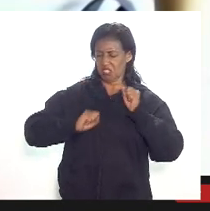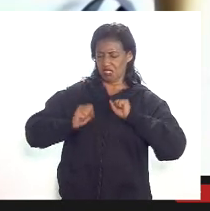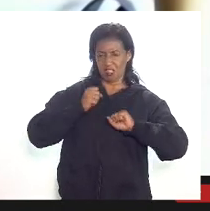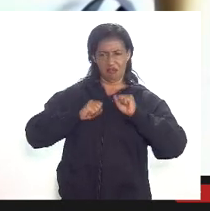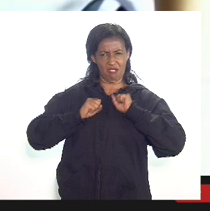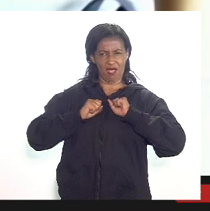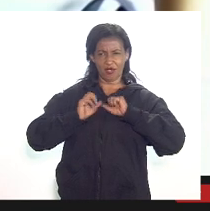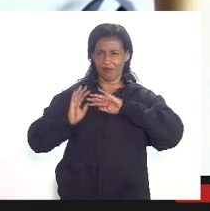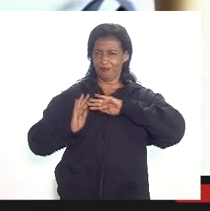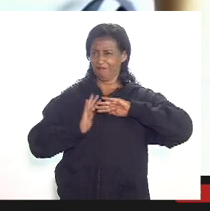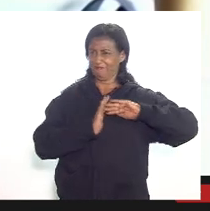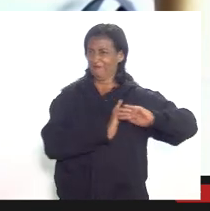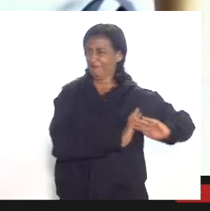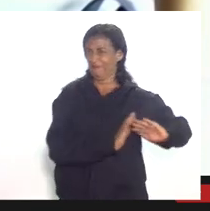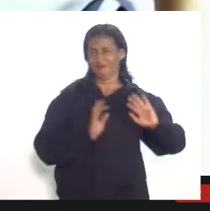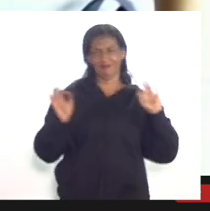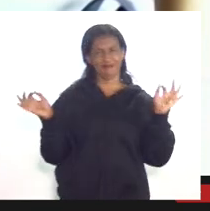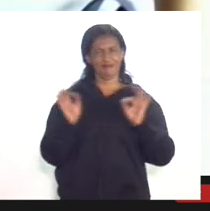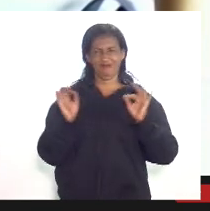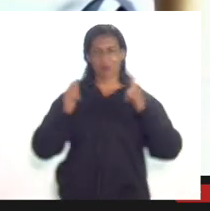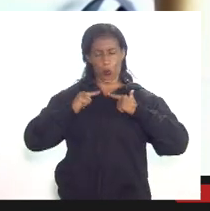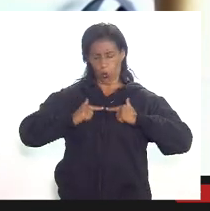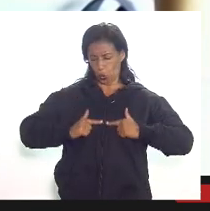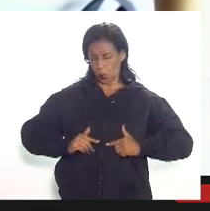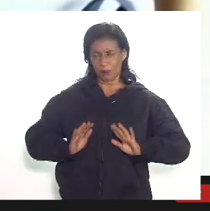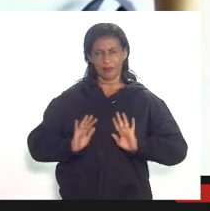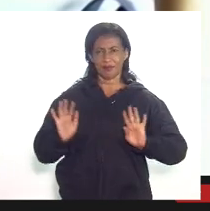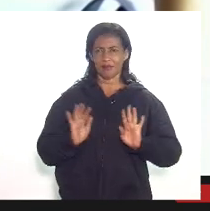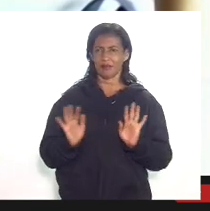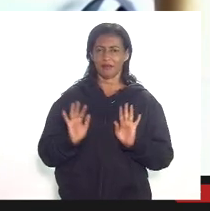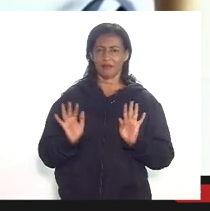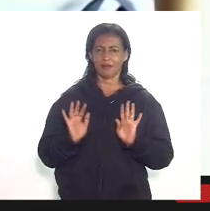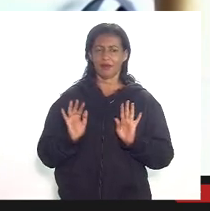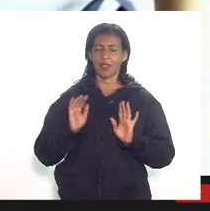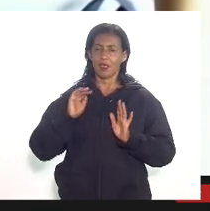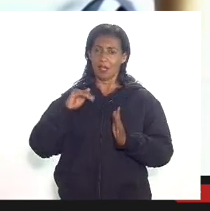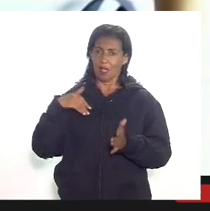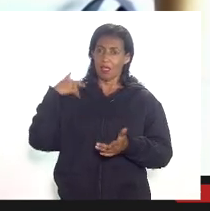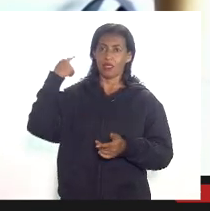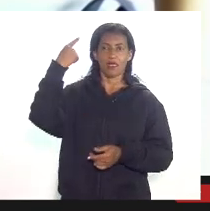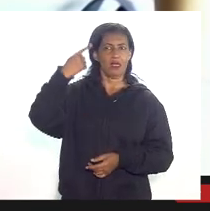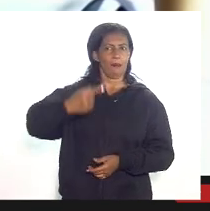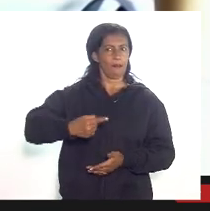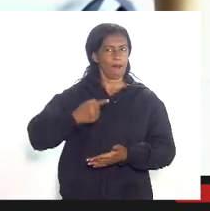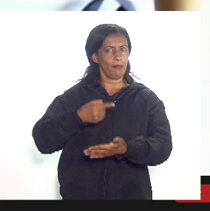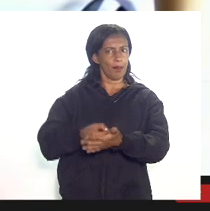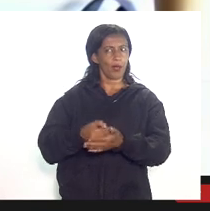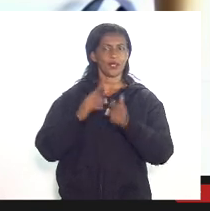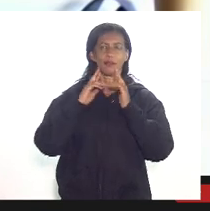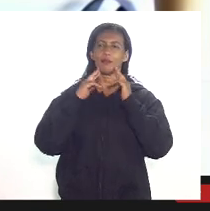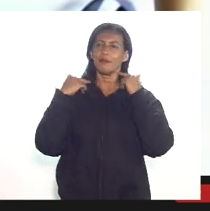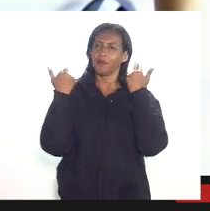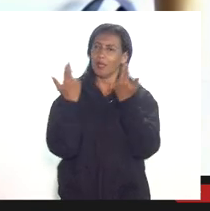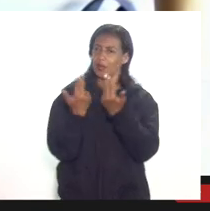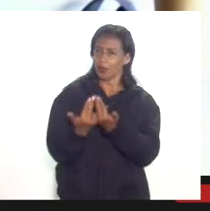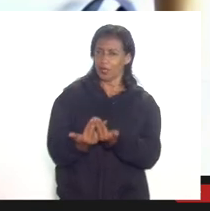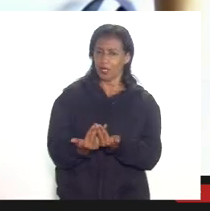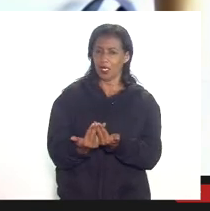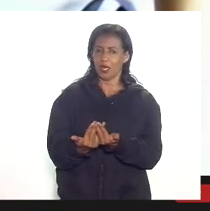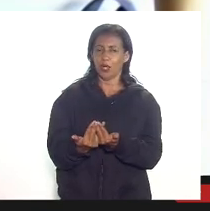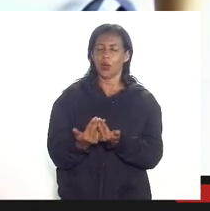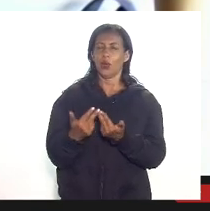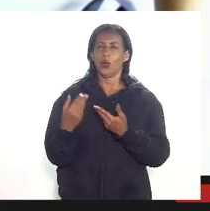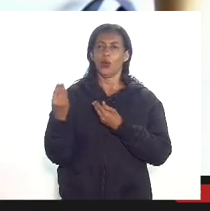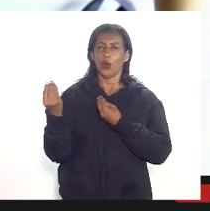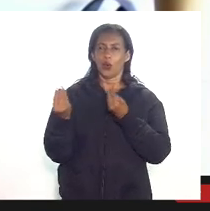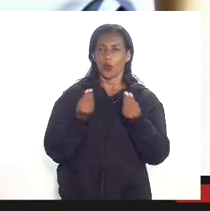e já queria dizer que a próxima reunião conforme eu queria submeter